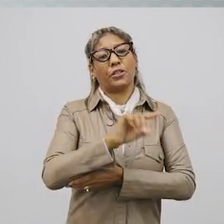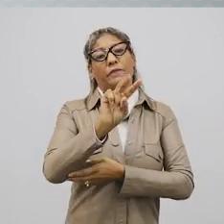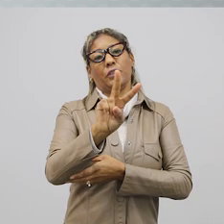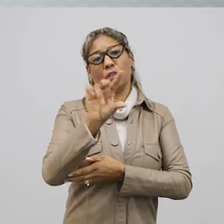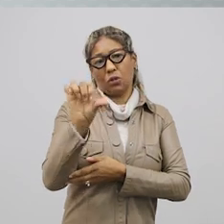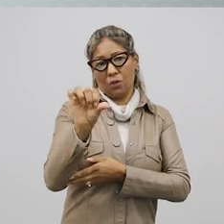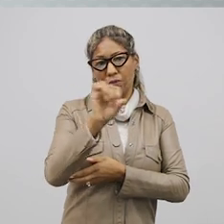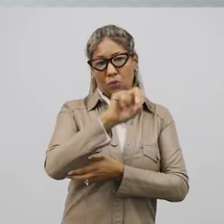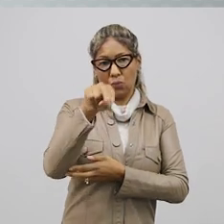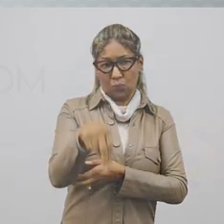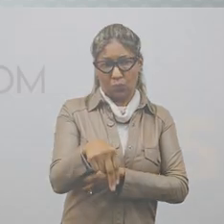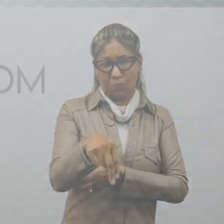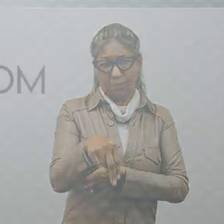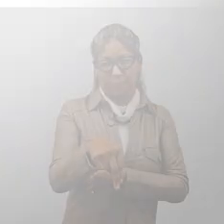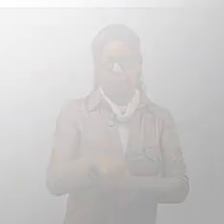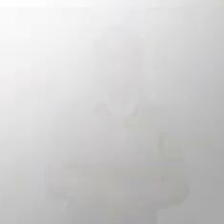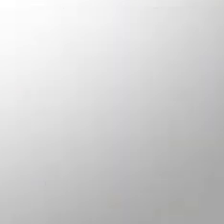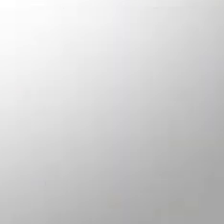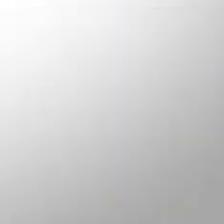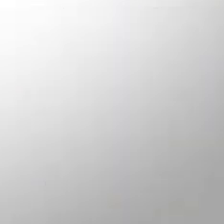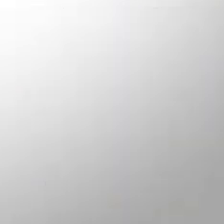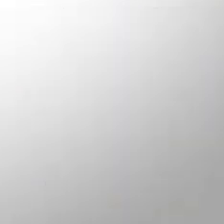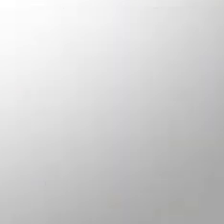começarão dia 29 de junho.